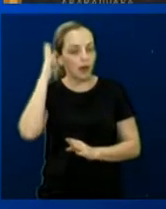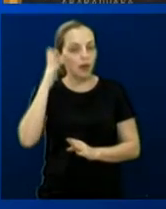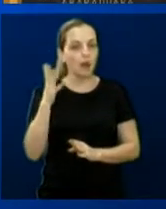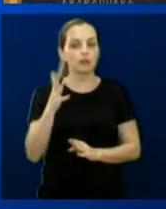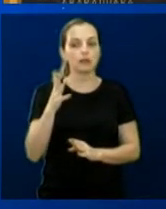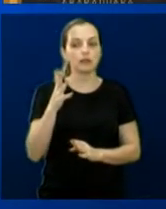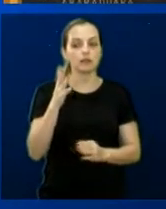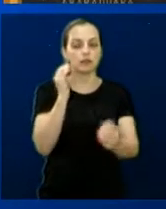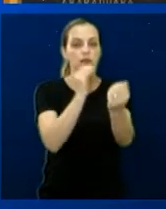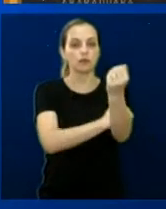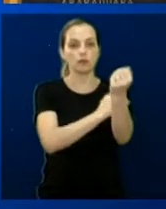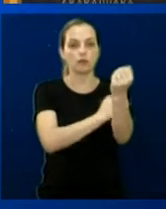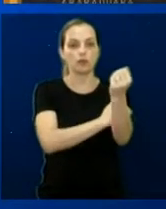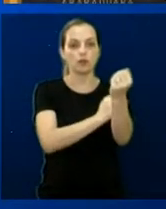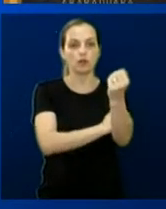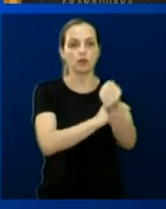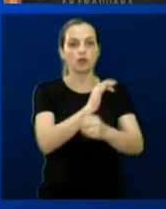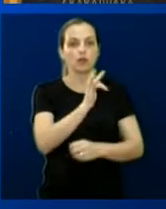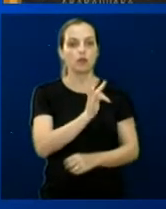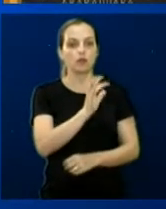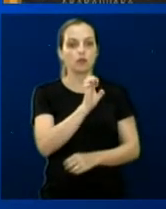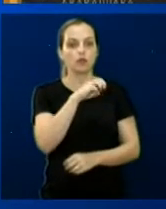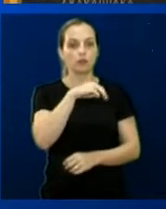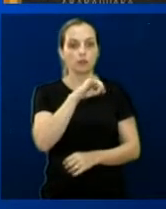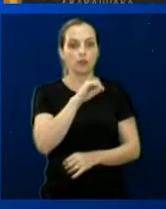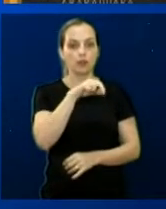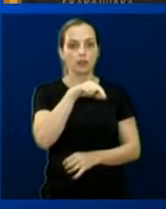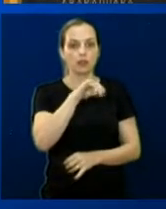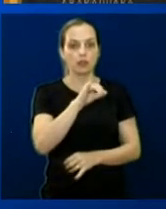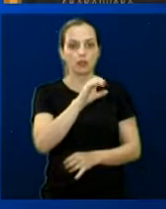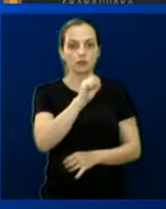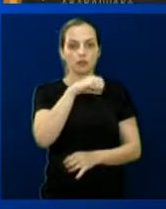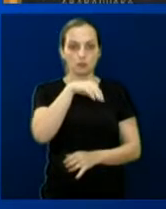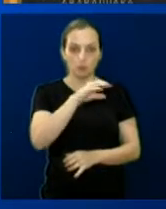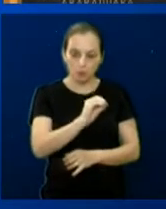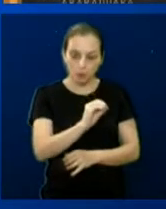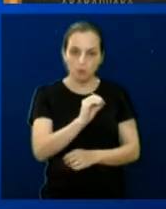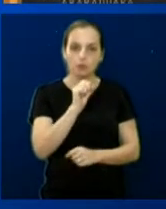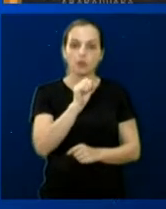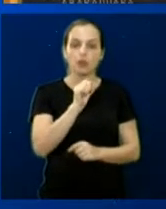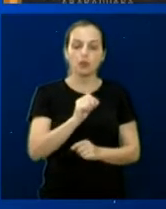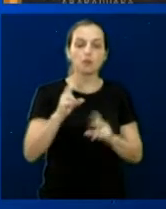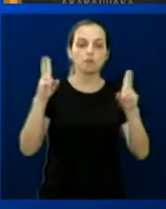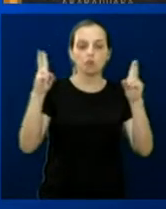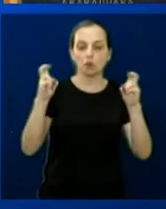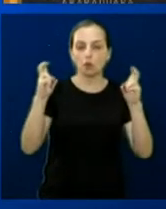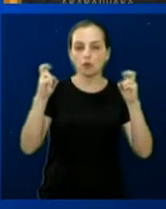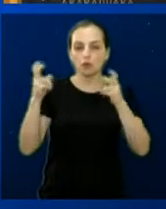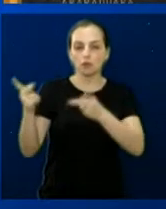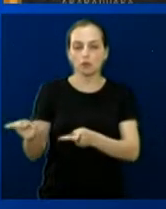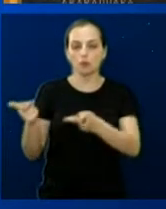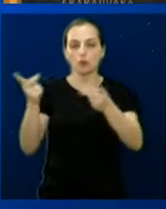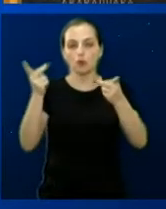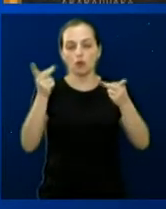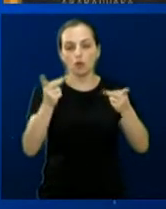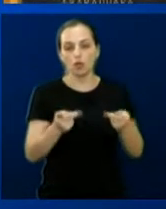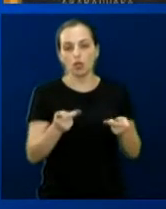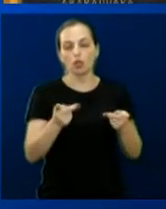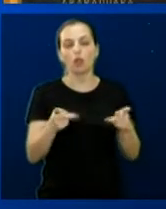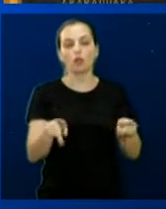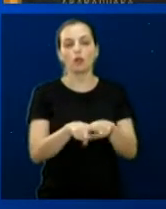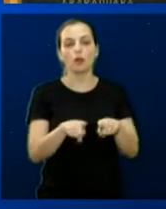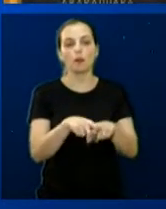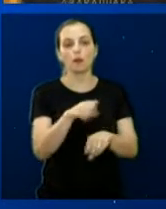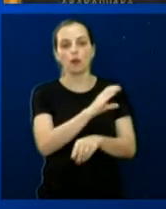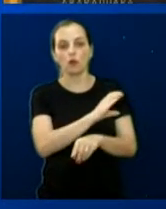eles fazem com todos, com os alunos. Então, o grupo que falava sobre feminismo convidou a mim e a coordenadora de